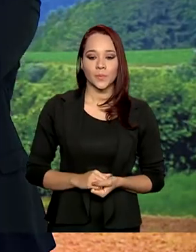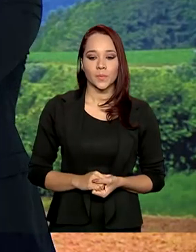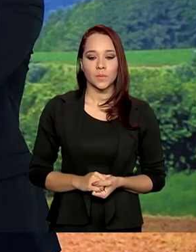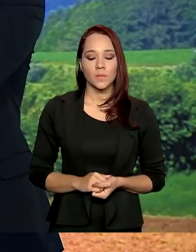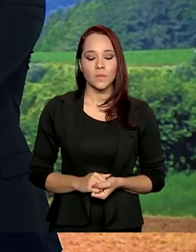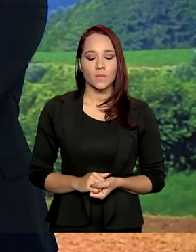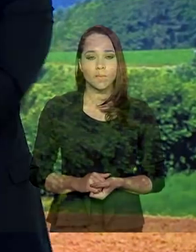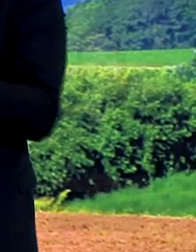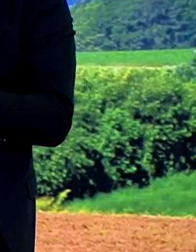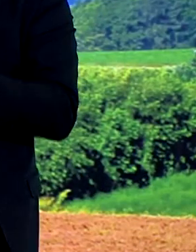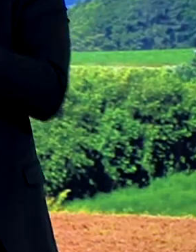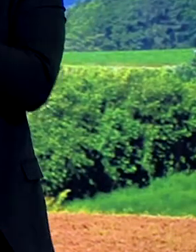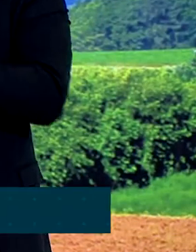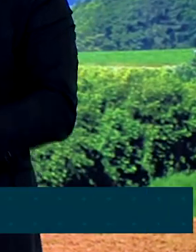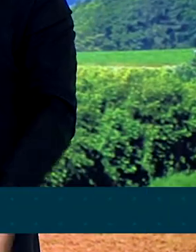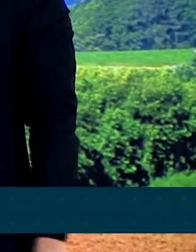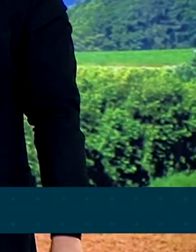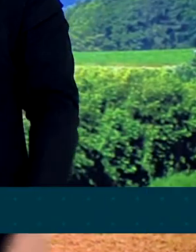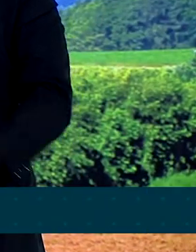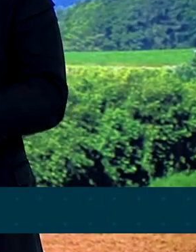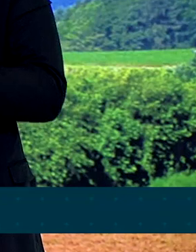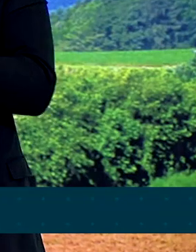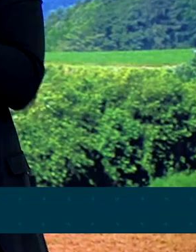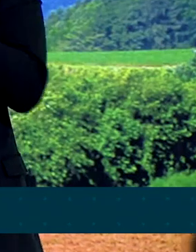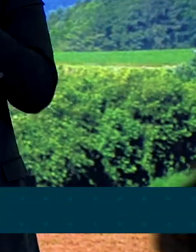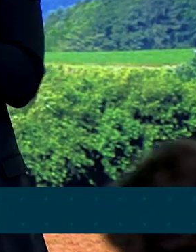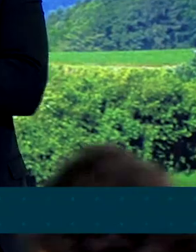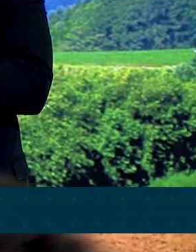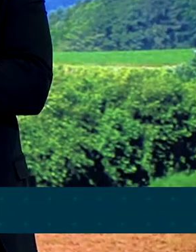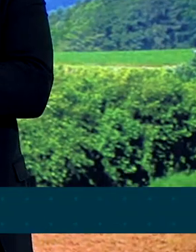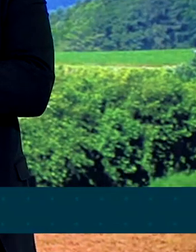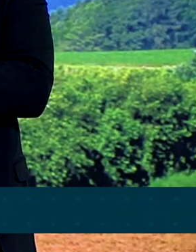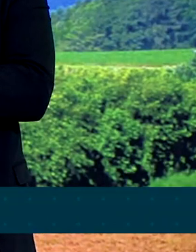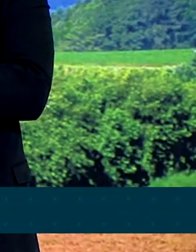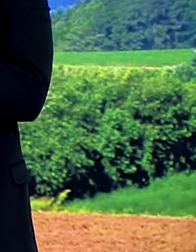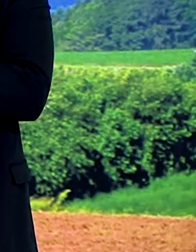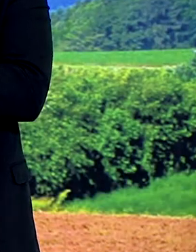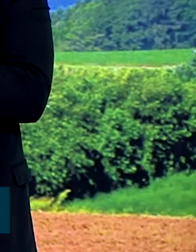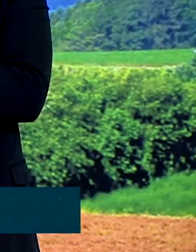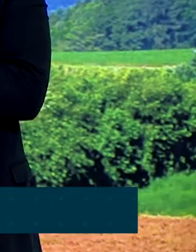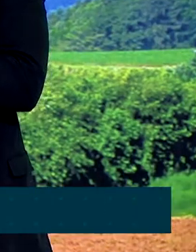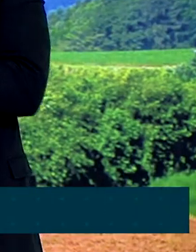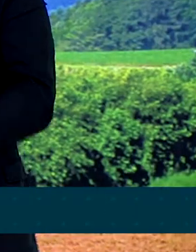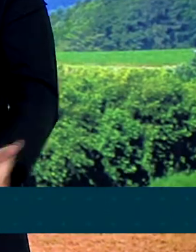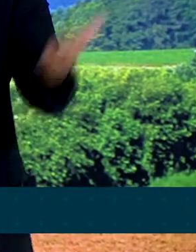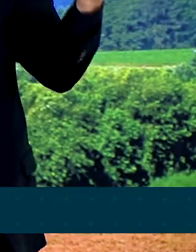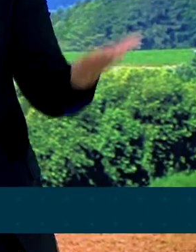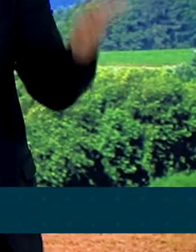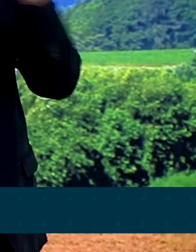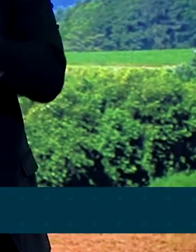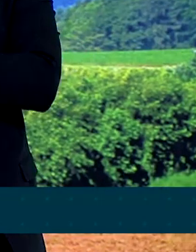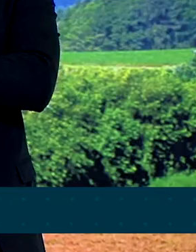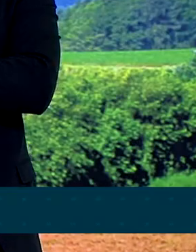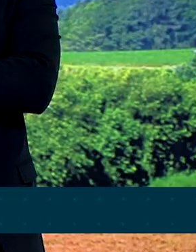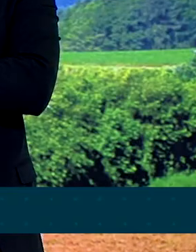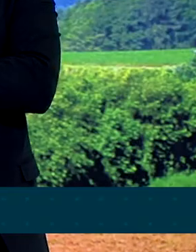nós estimamos que ela fechará em 250,5 milhões de toneladas. 3,5%